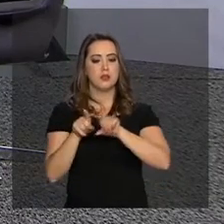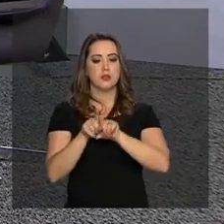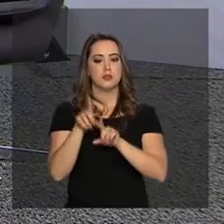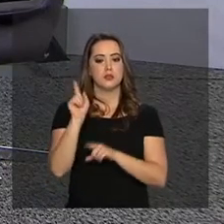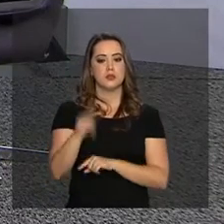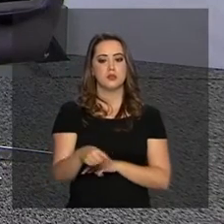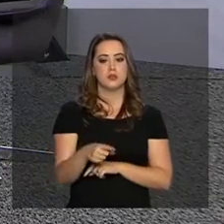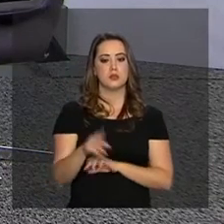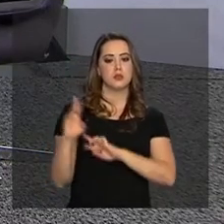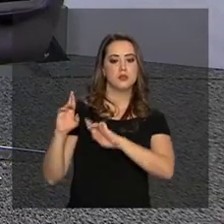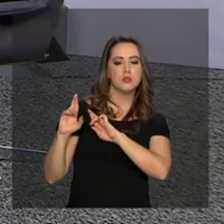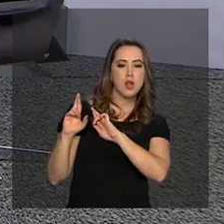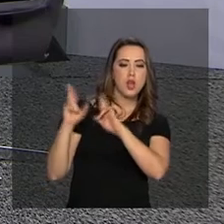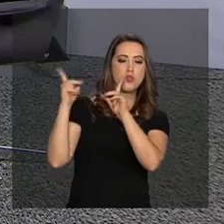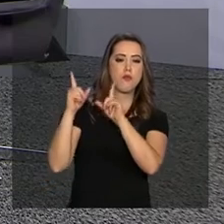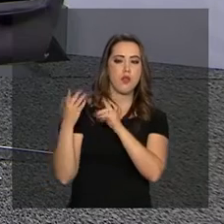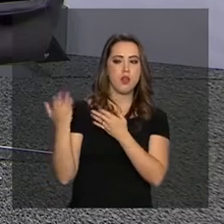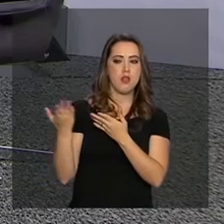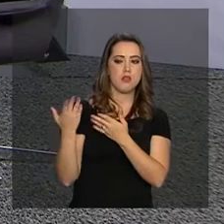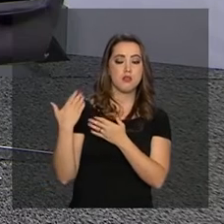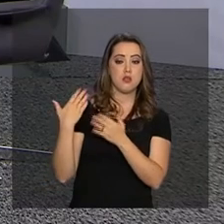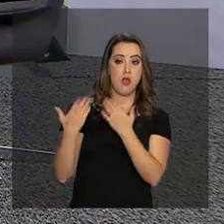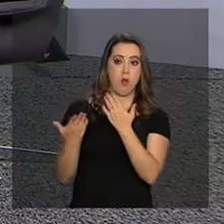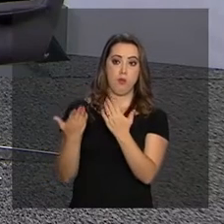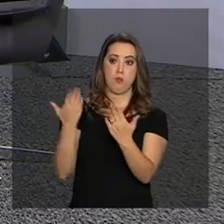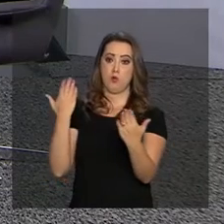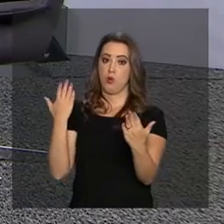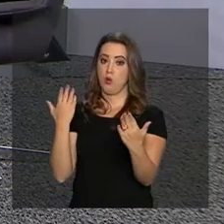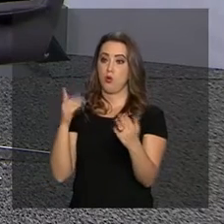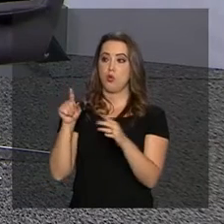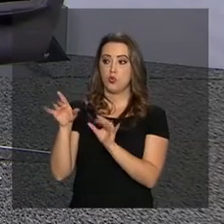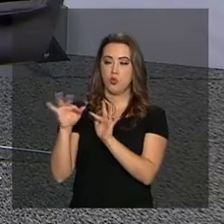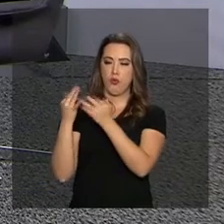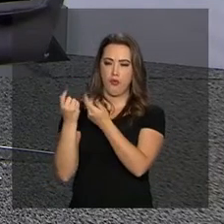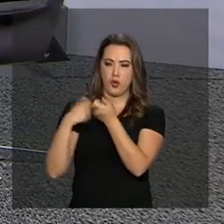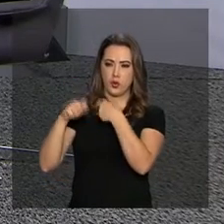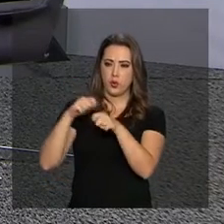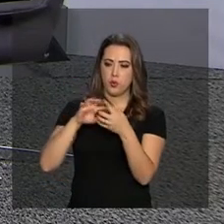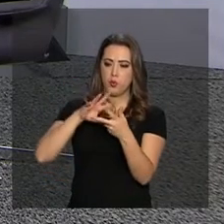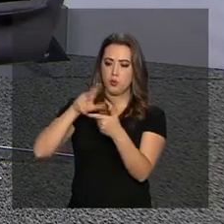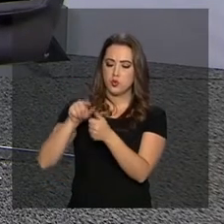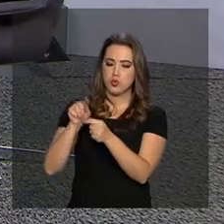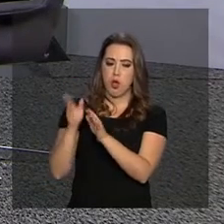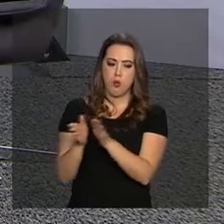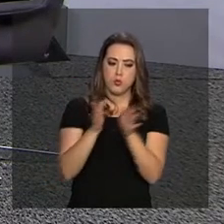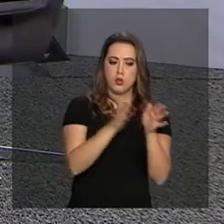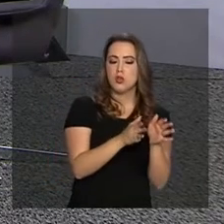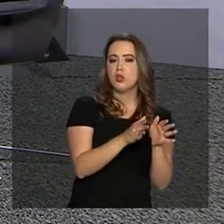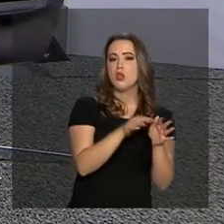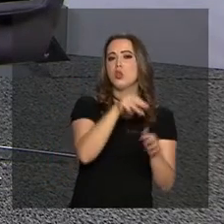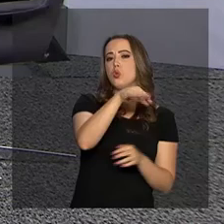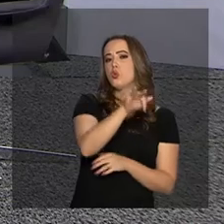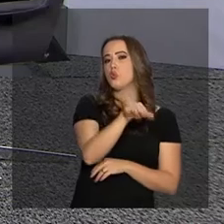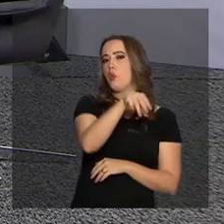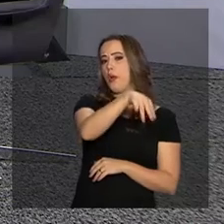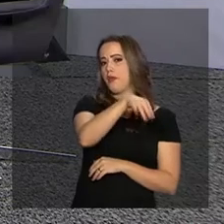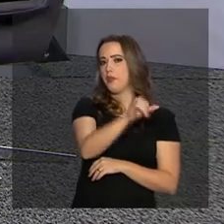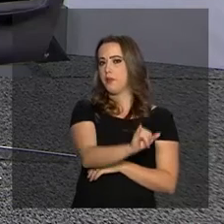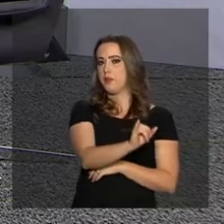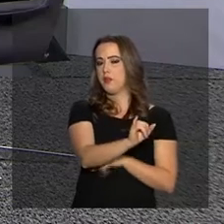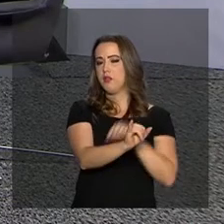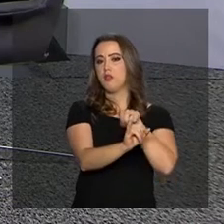talvez a diferença do Fórum Econômico Mundial em relação aos encontros do FMI e do Banco Mundial é que o Fórum Econômico Mundial é uma